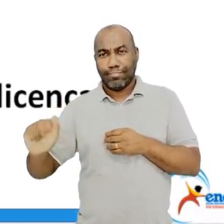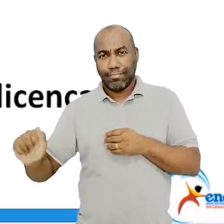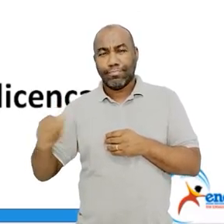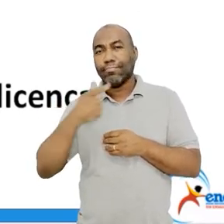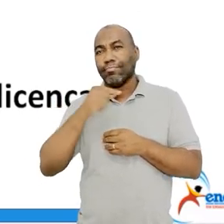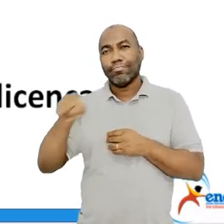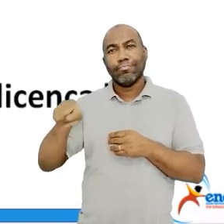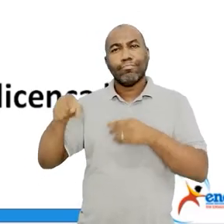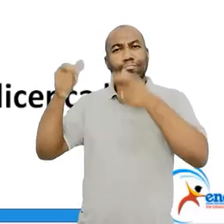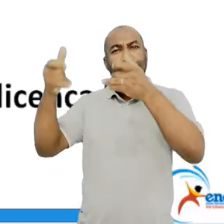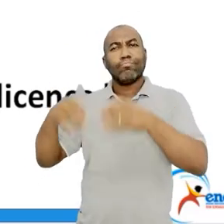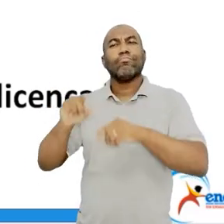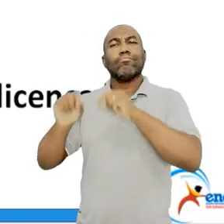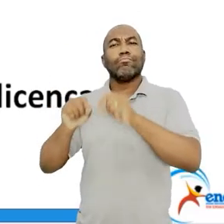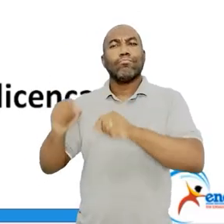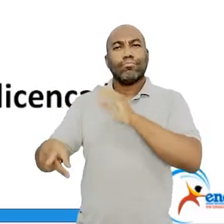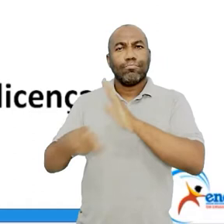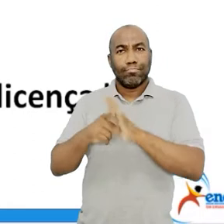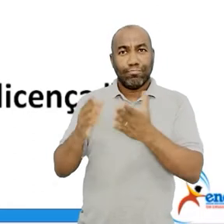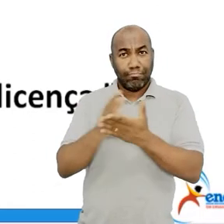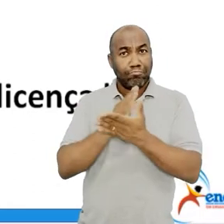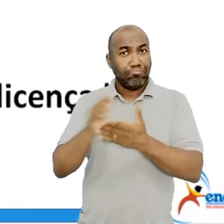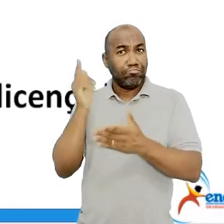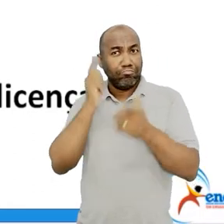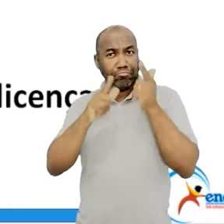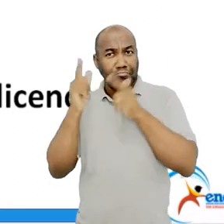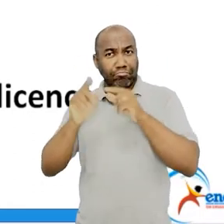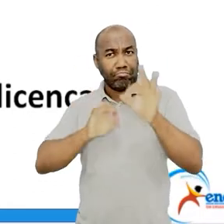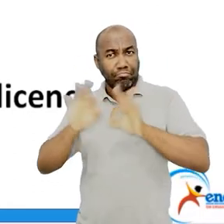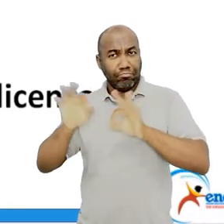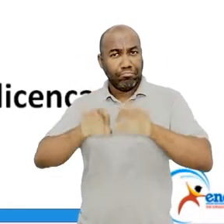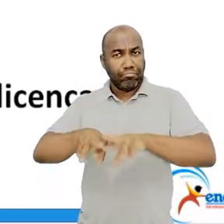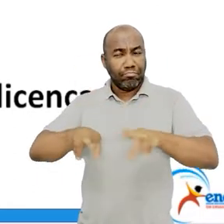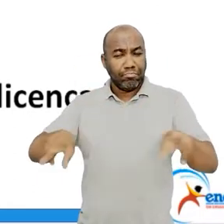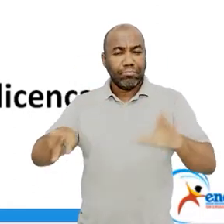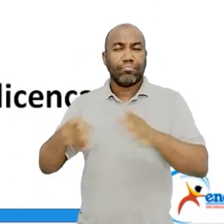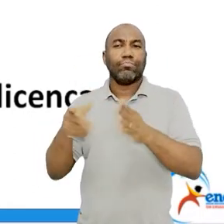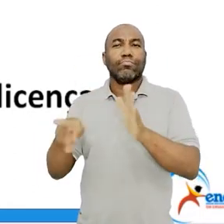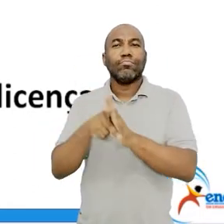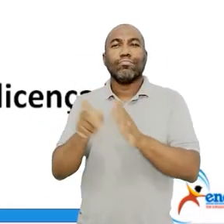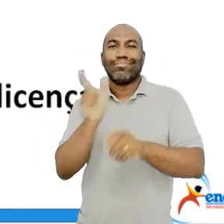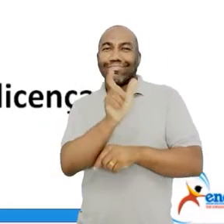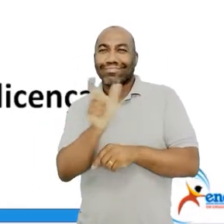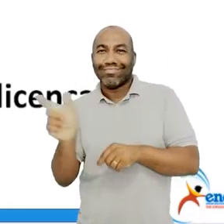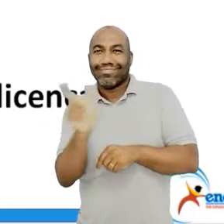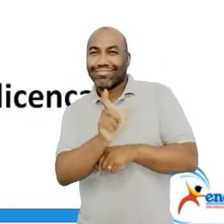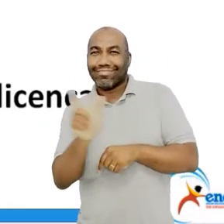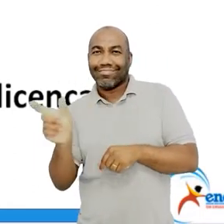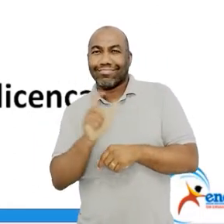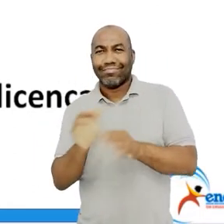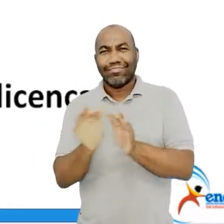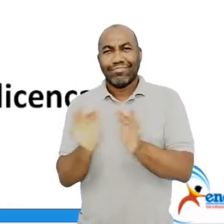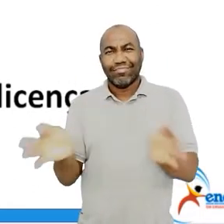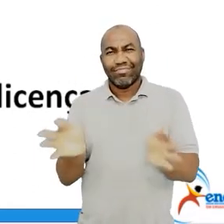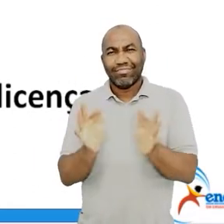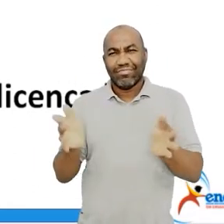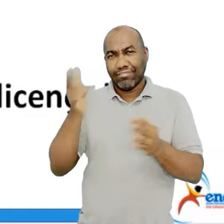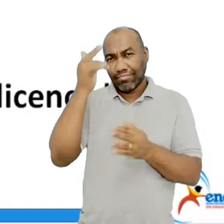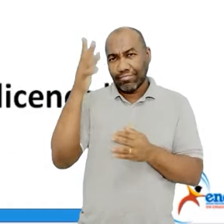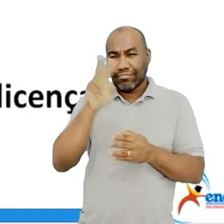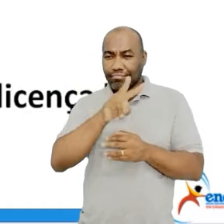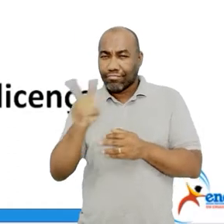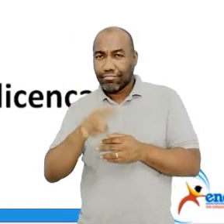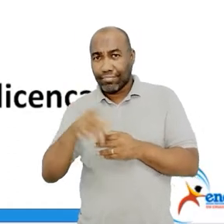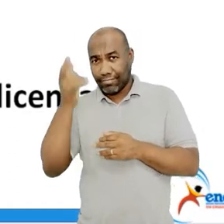principal símbolo modernista nesses versinhos? É o uso da linguagem, a linguagem simples, espontânea. Tem ali